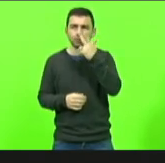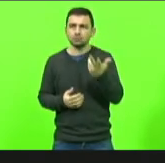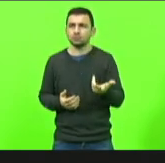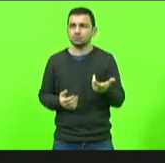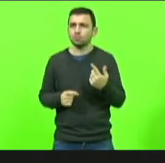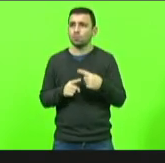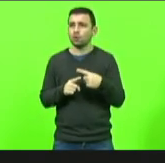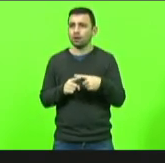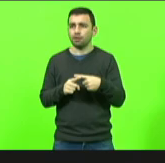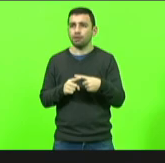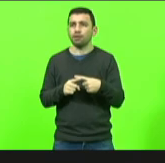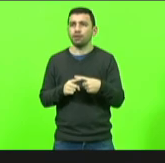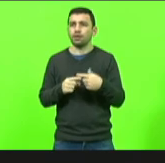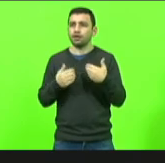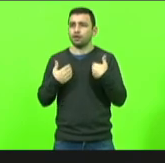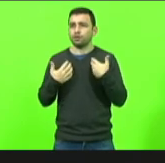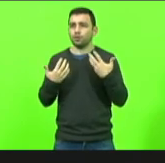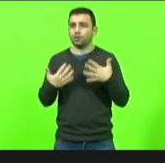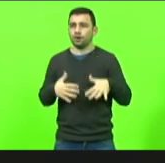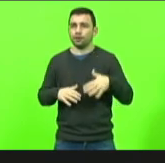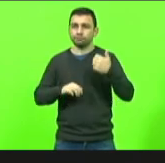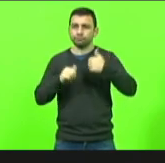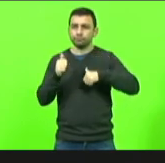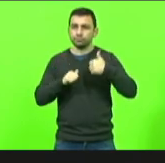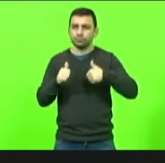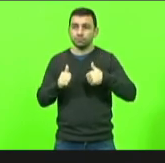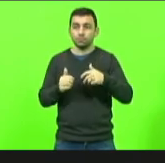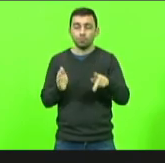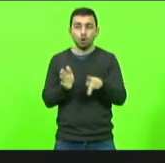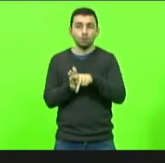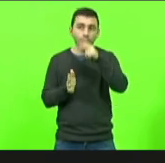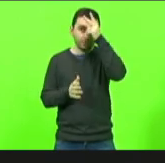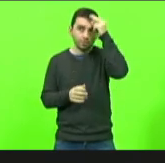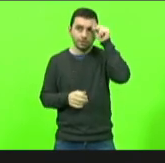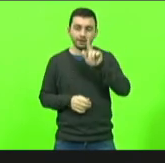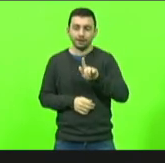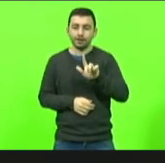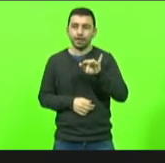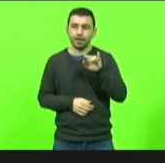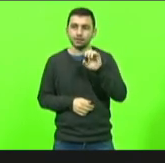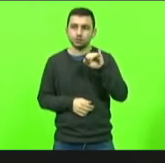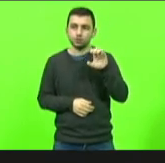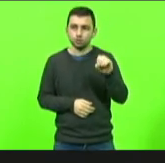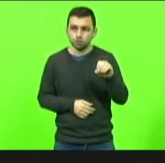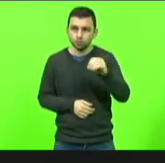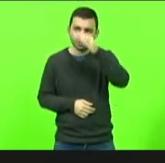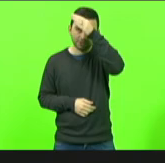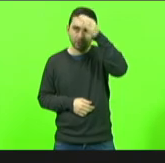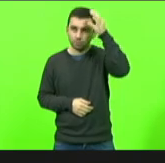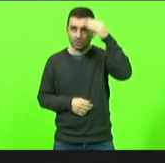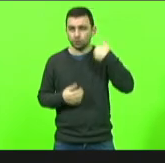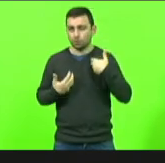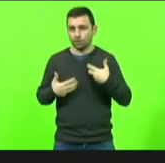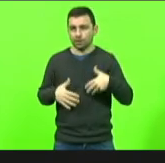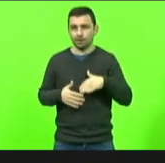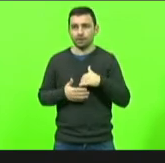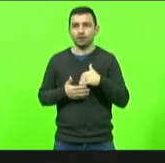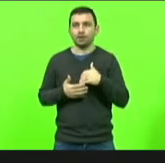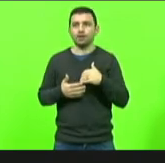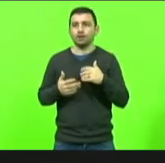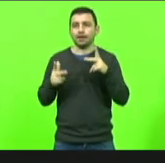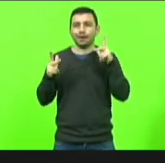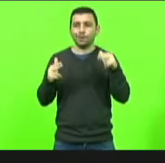não quero aqui avalizar as palavras do prefeito Plésio de Cristiúma não quero fazer isso da maneira